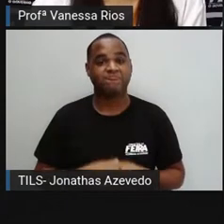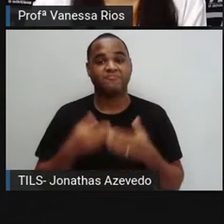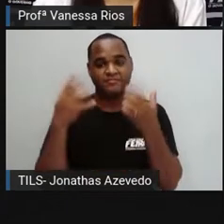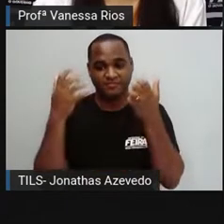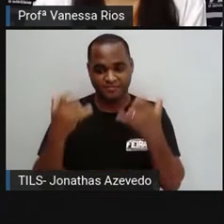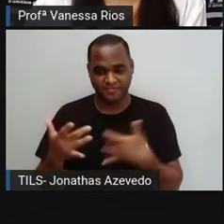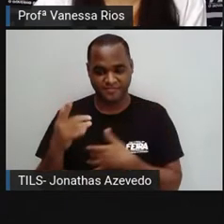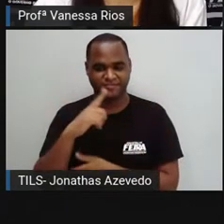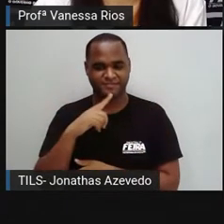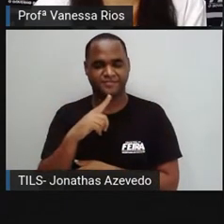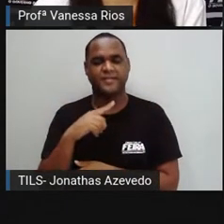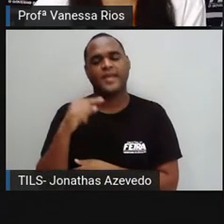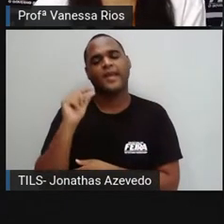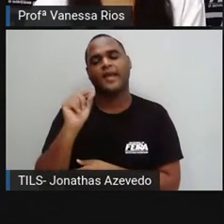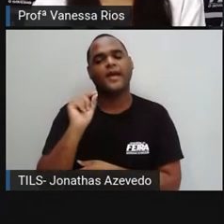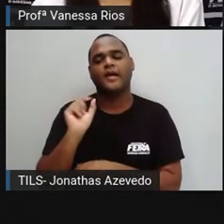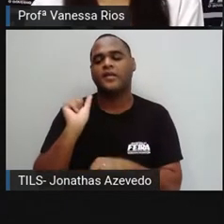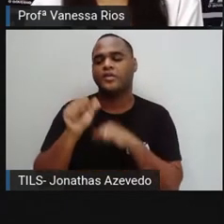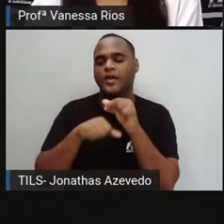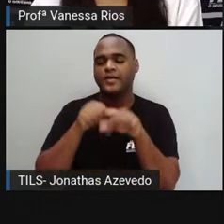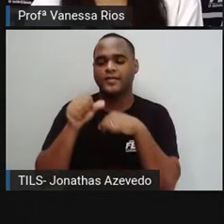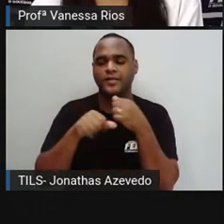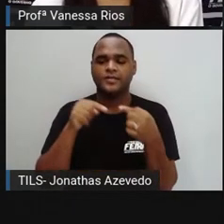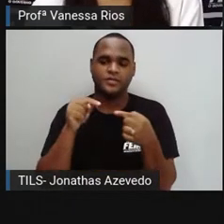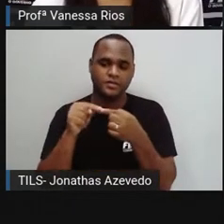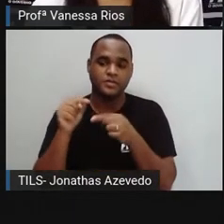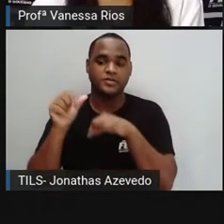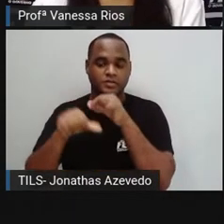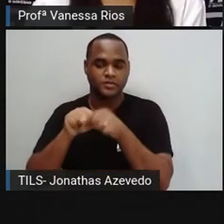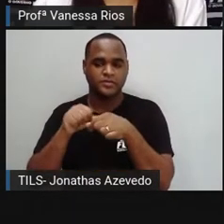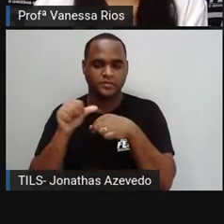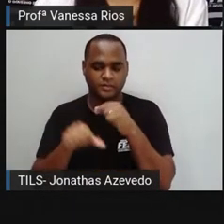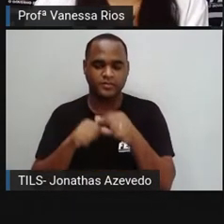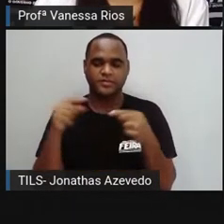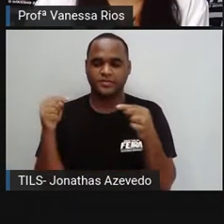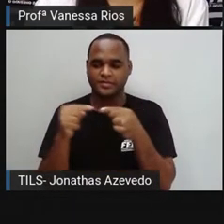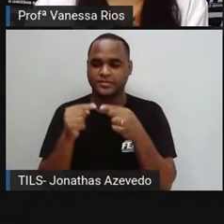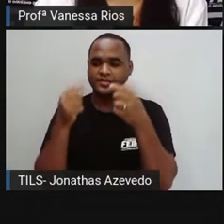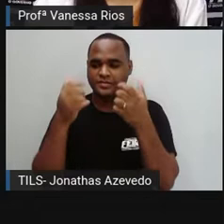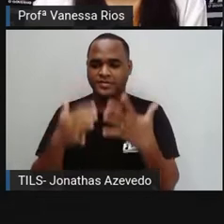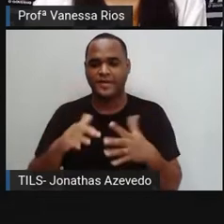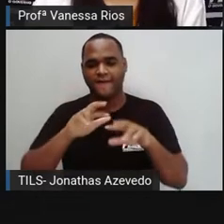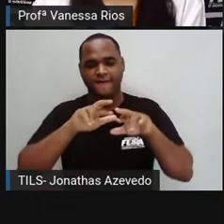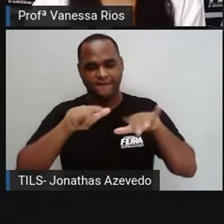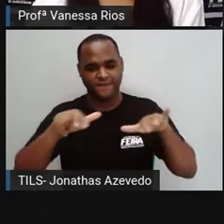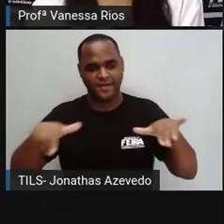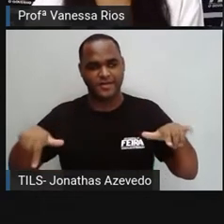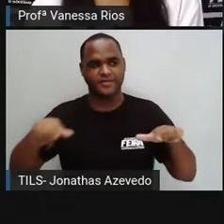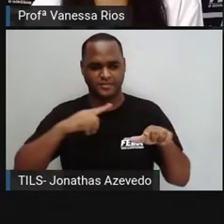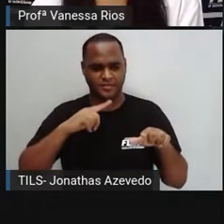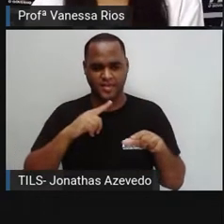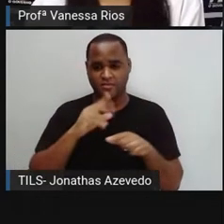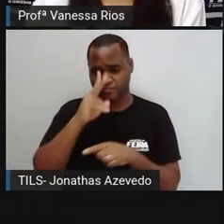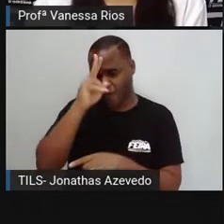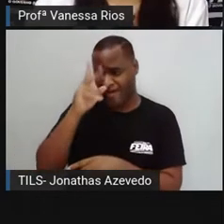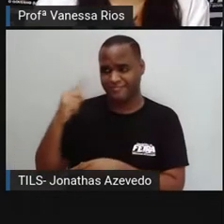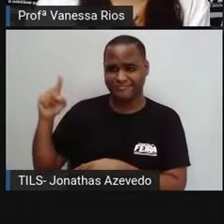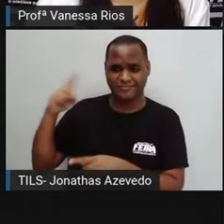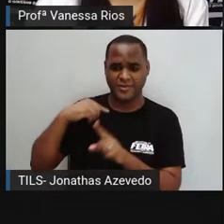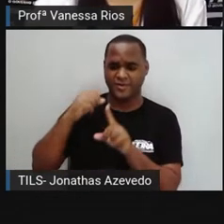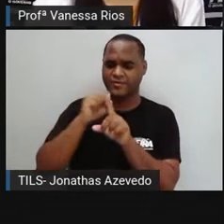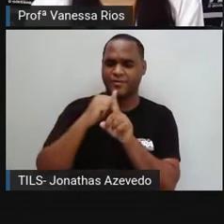dessas reinvenções surgem as variações que envolvem diversos aspectos. Aspectos históricos,